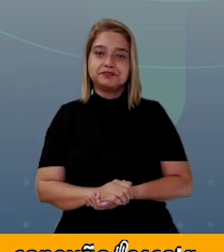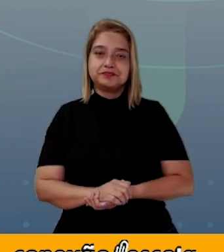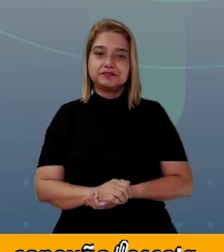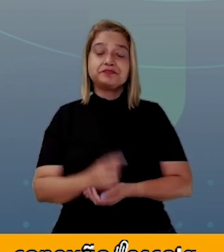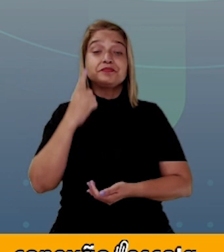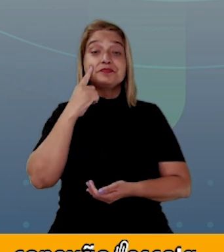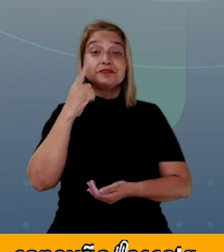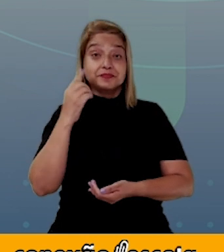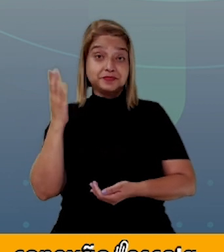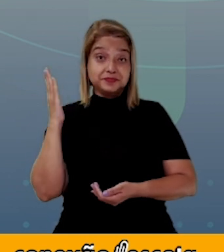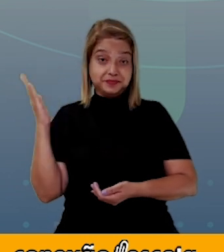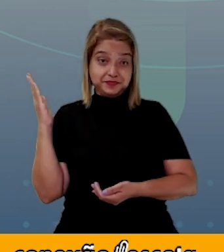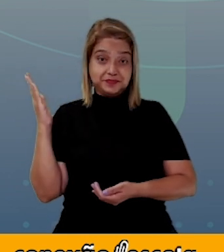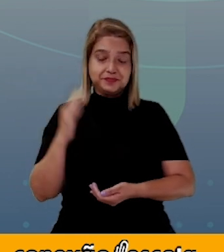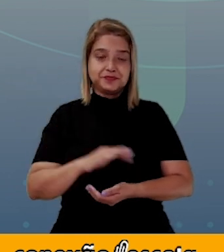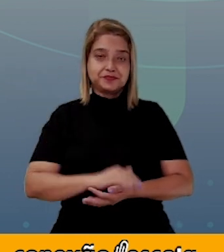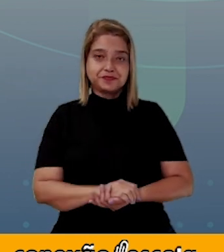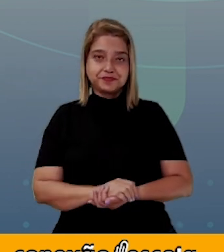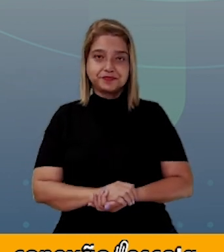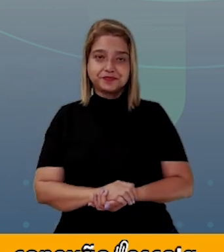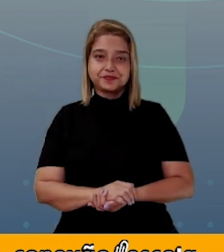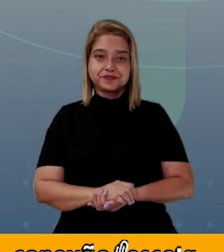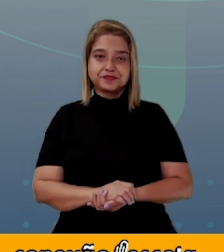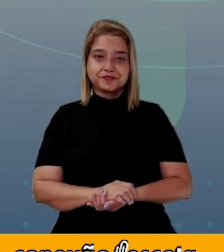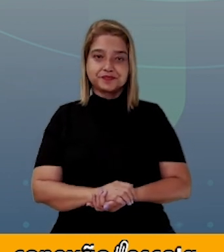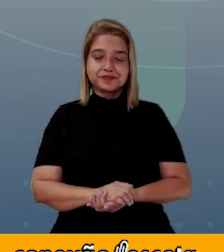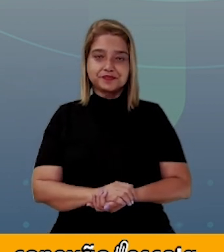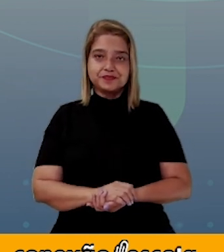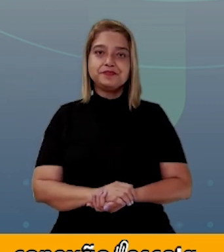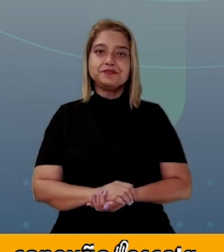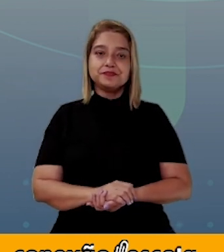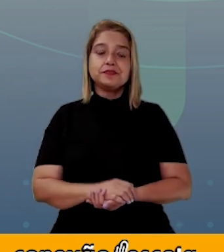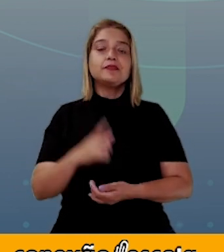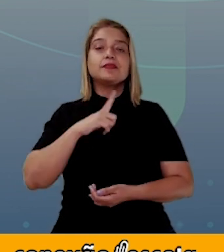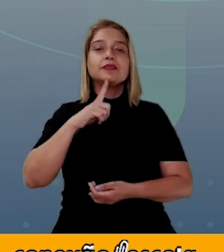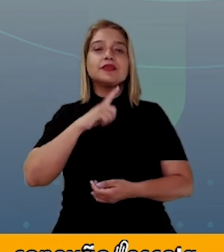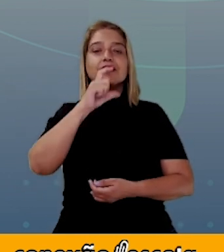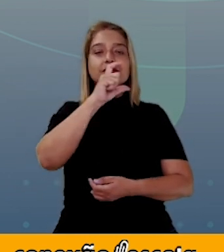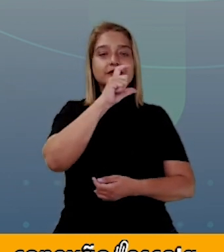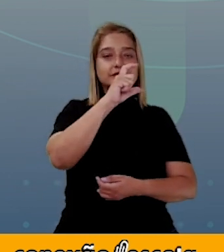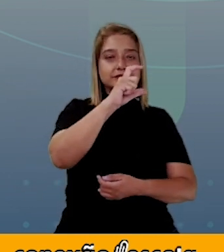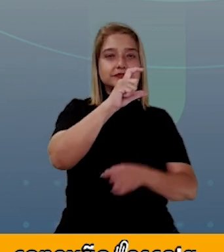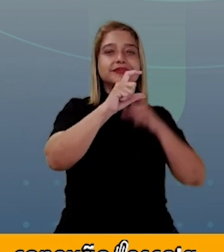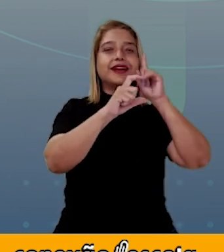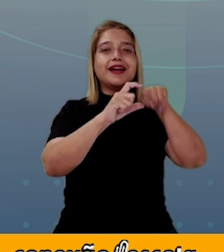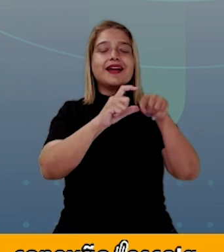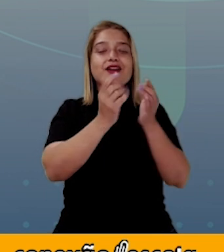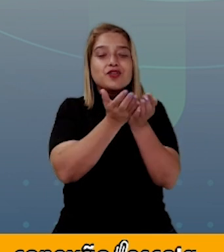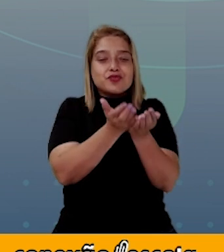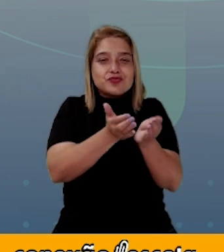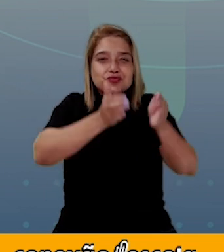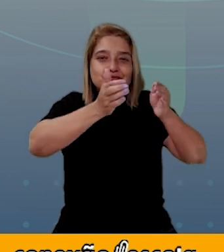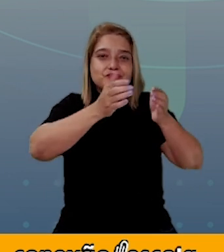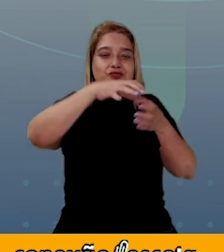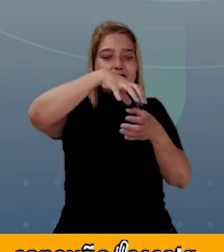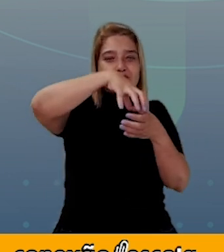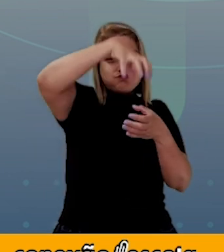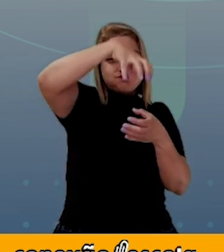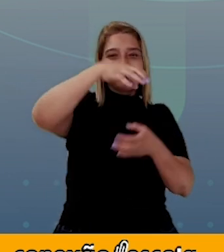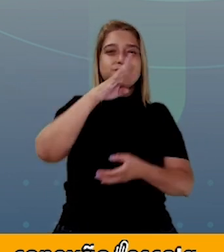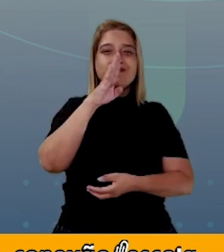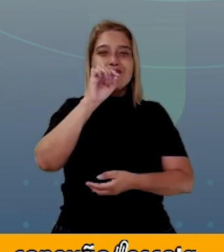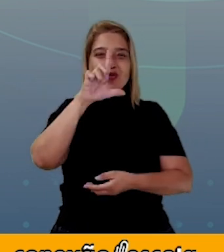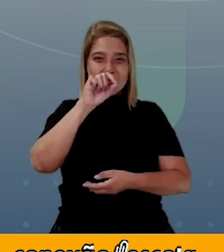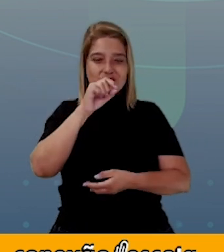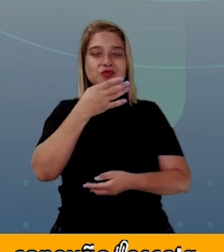Observe comigo a imagem. Aqui, nós temos a figura de um cupcake. Nós vamos tomar como